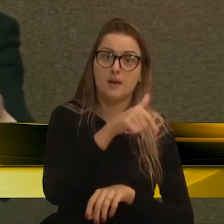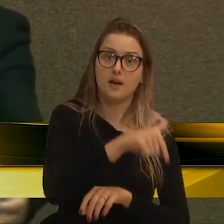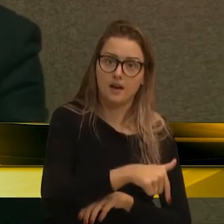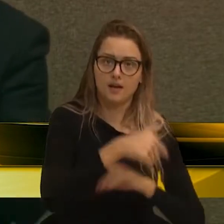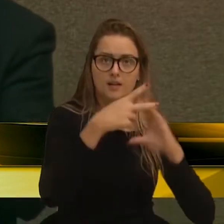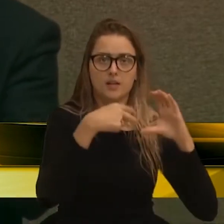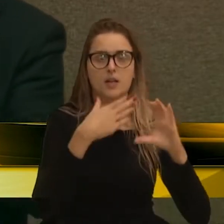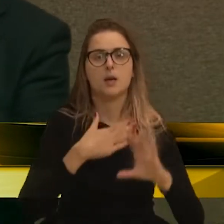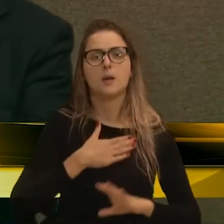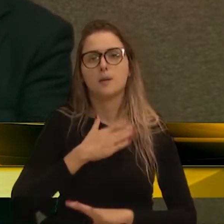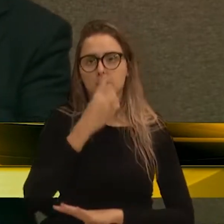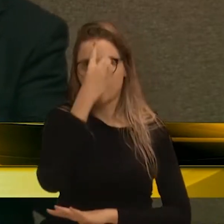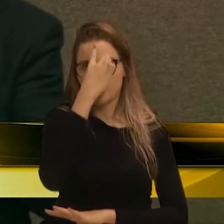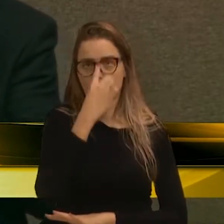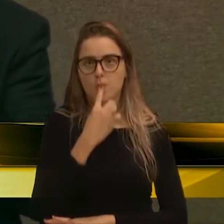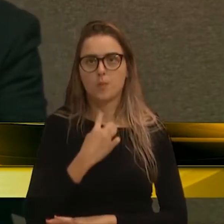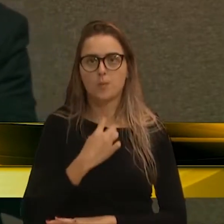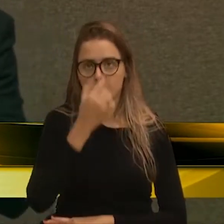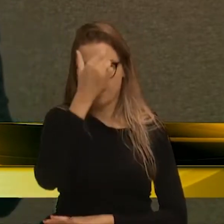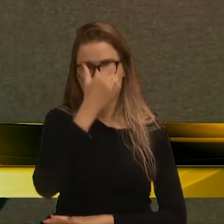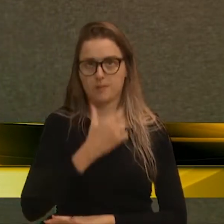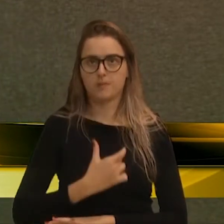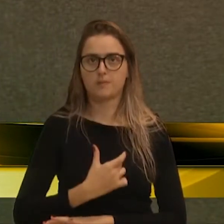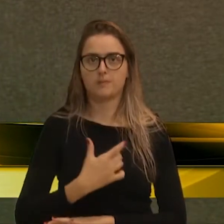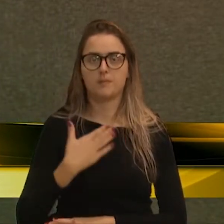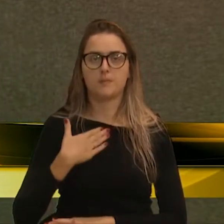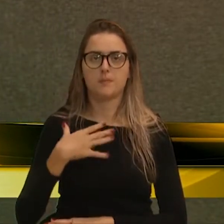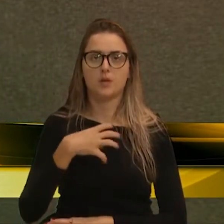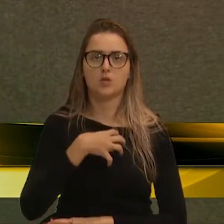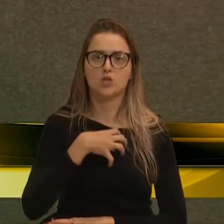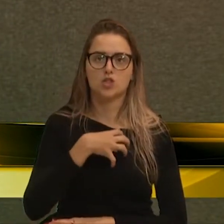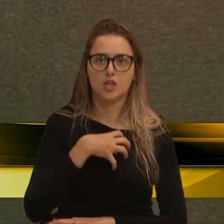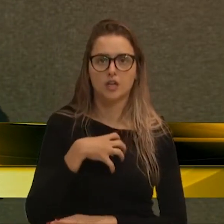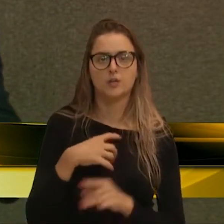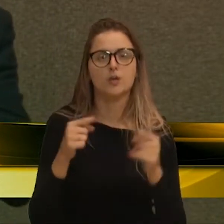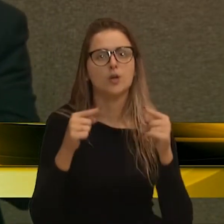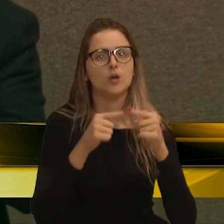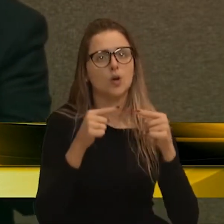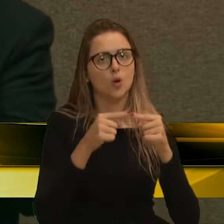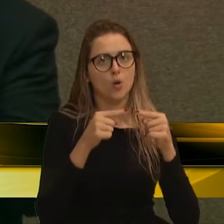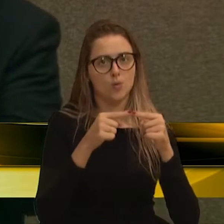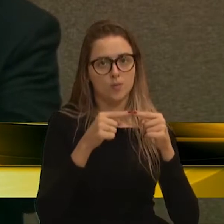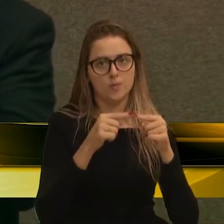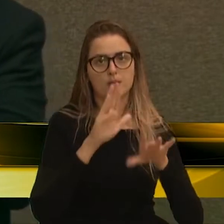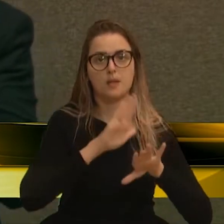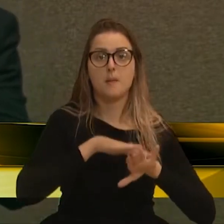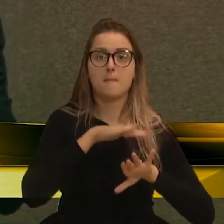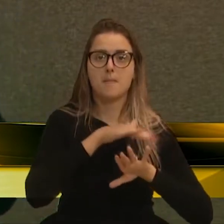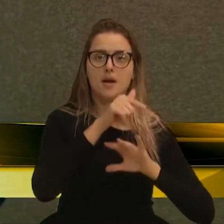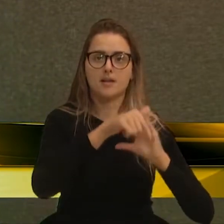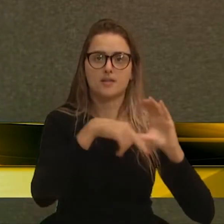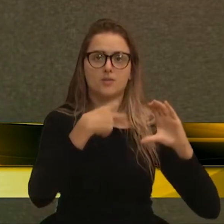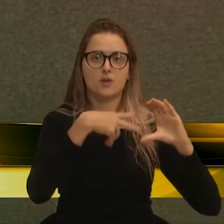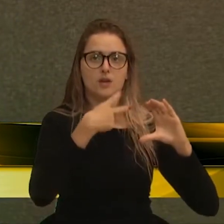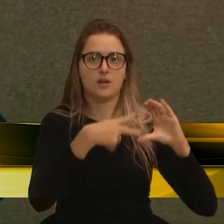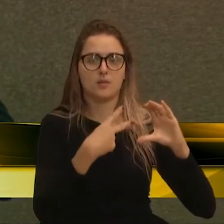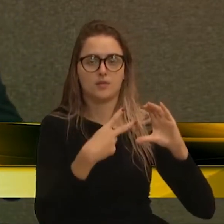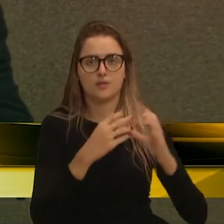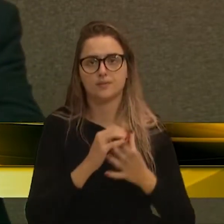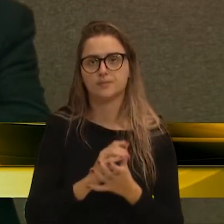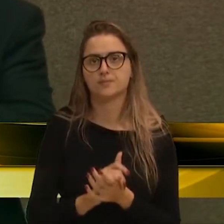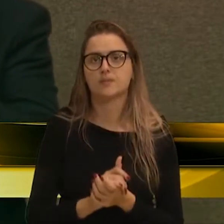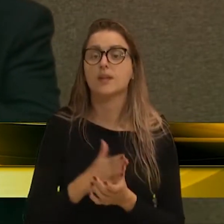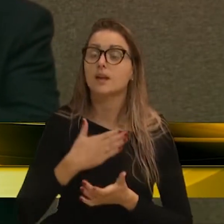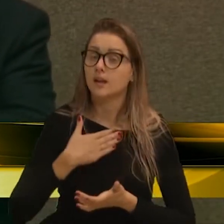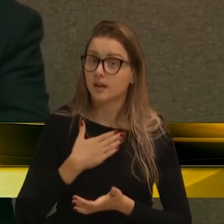perfil, vereadora Tatiana, tem mais a ver com o Legislativo do que com o Executivo. E a minha